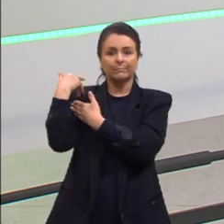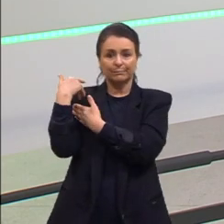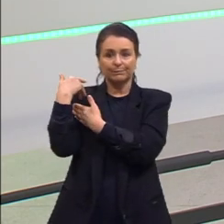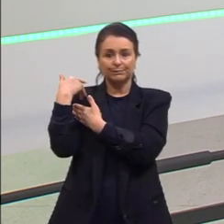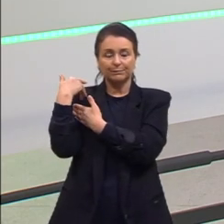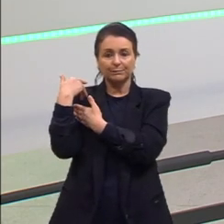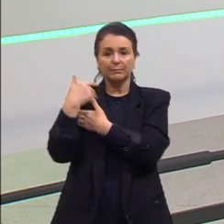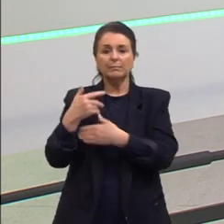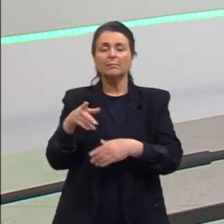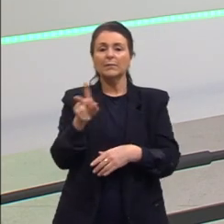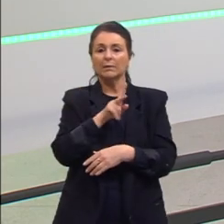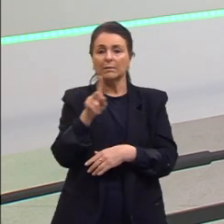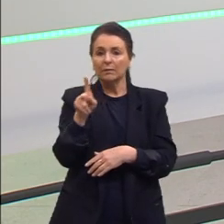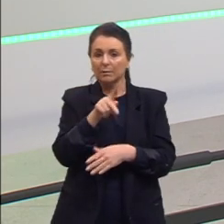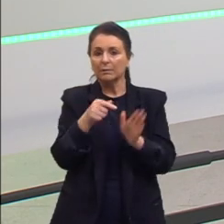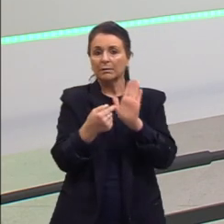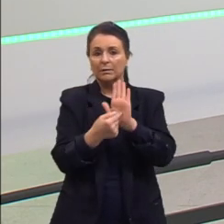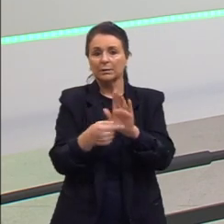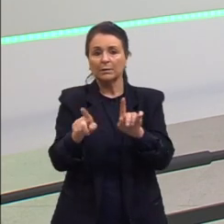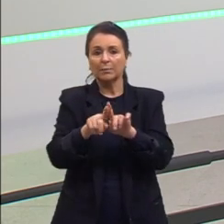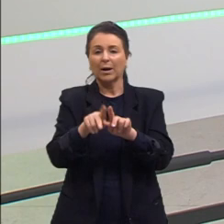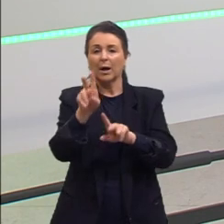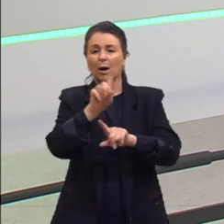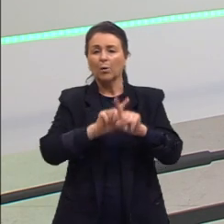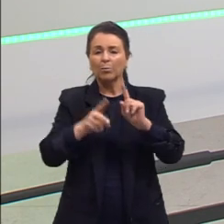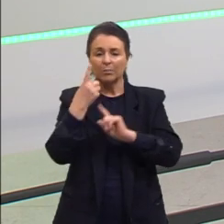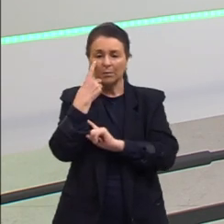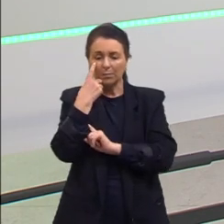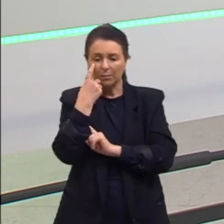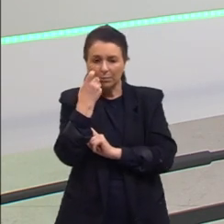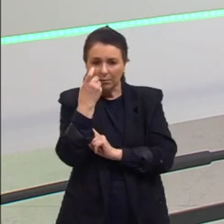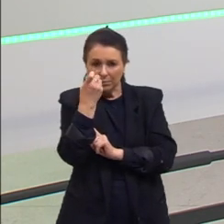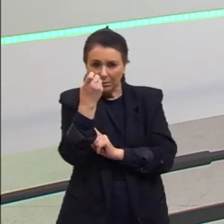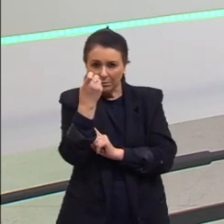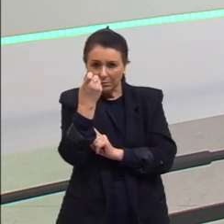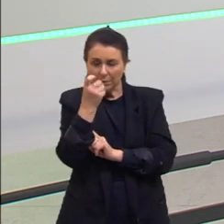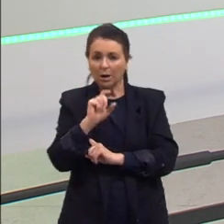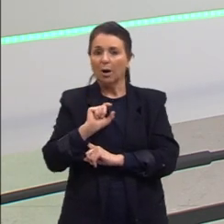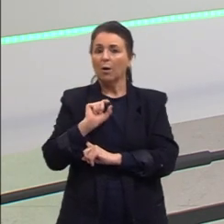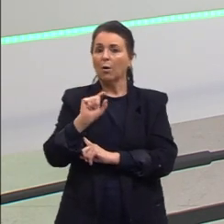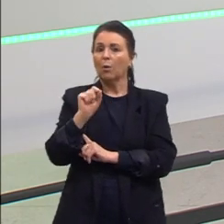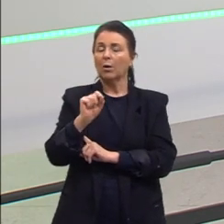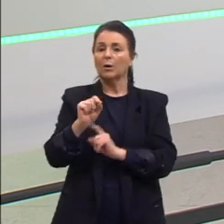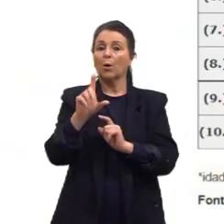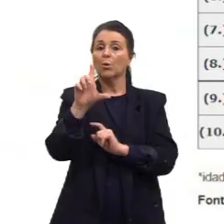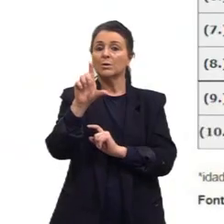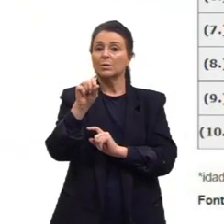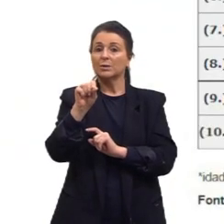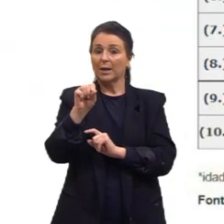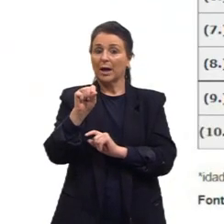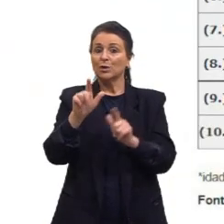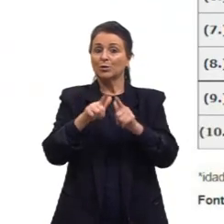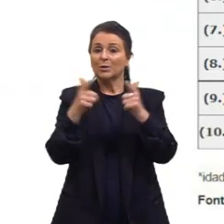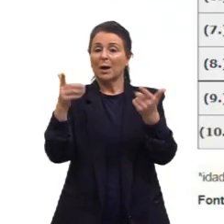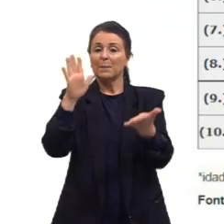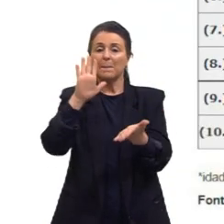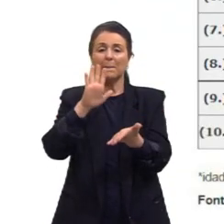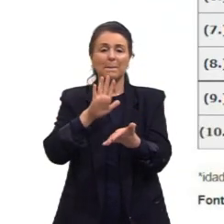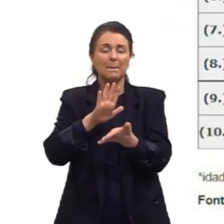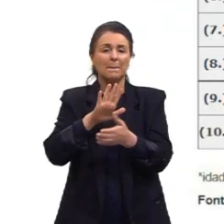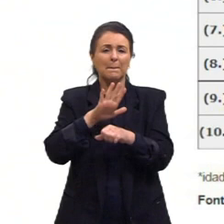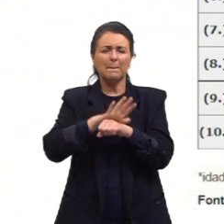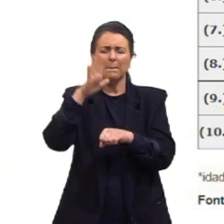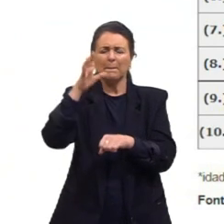E eu trouxe aqui algumas curiosidades para vocês sobre os 10 jornais mais antigos do mundo.